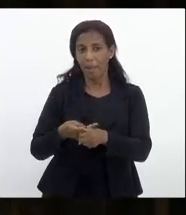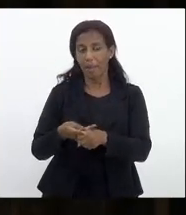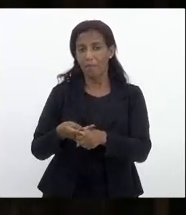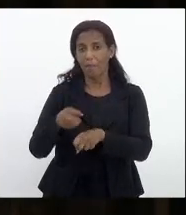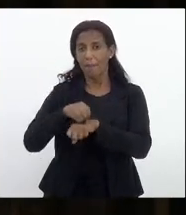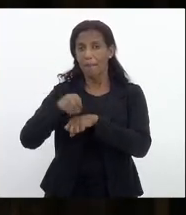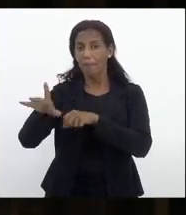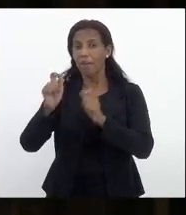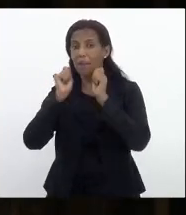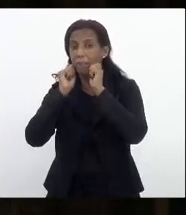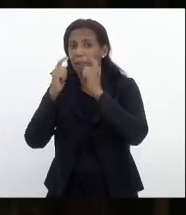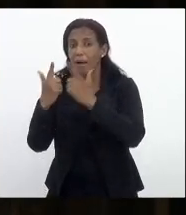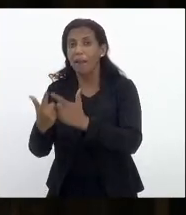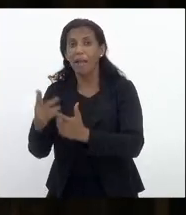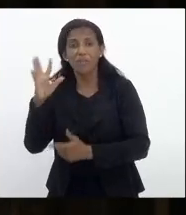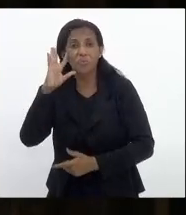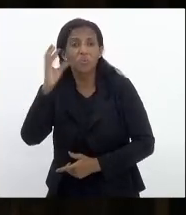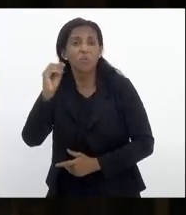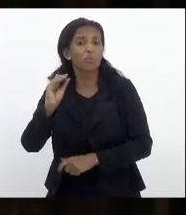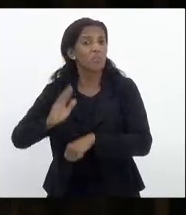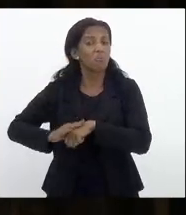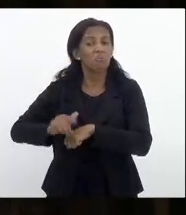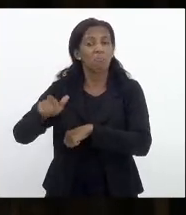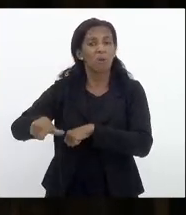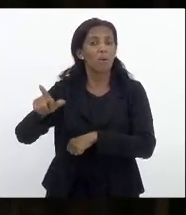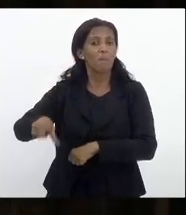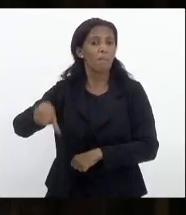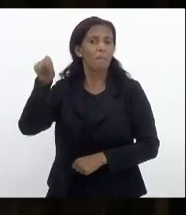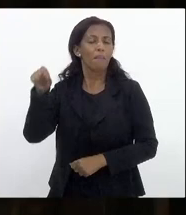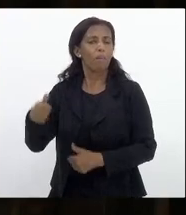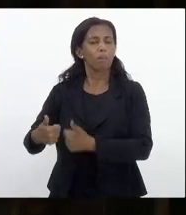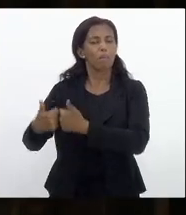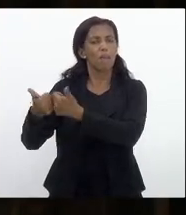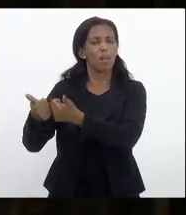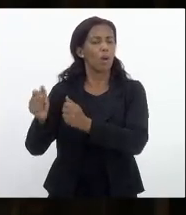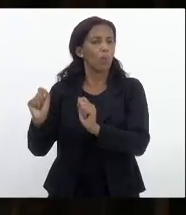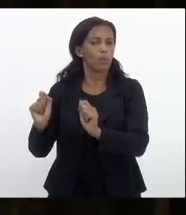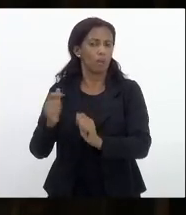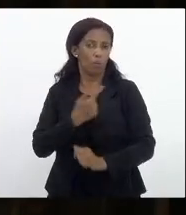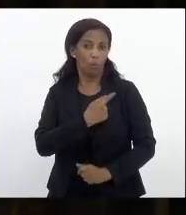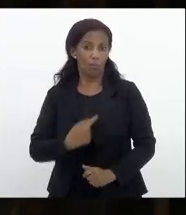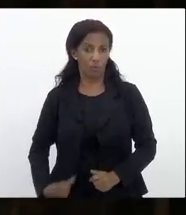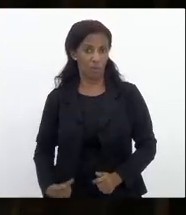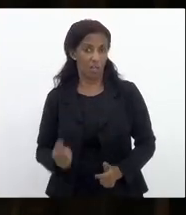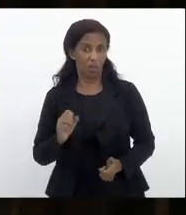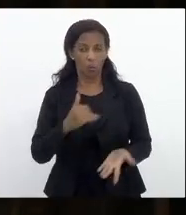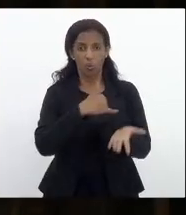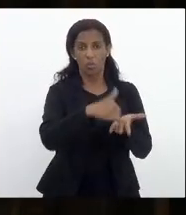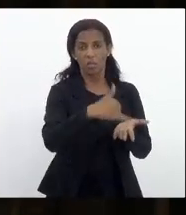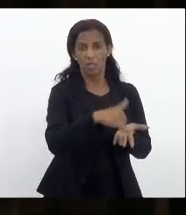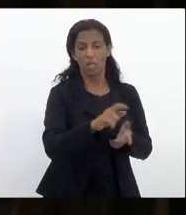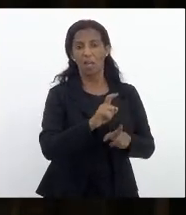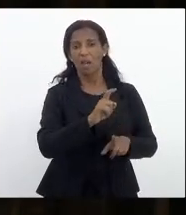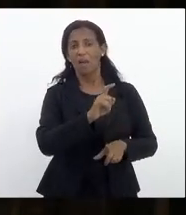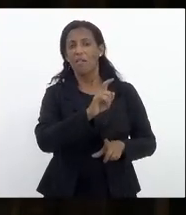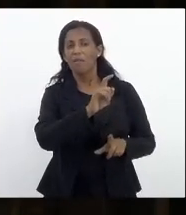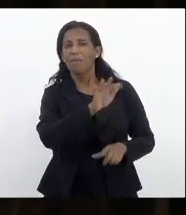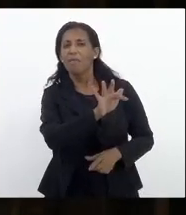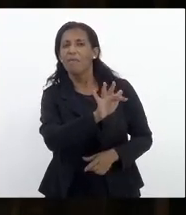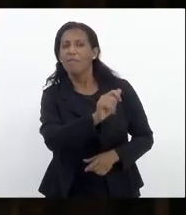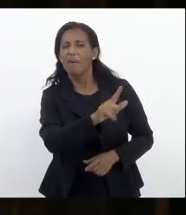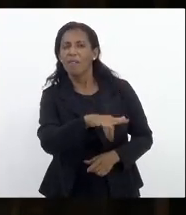a Leste para que a Leste decida o que for melhor ou alguém acha que um governador um secretário de fazenda em sã